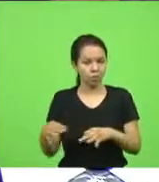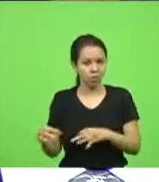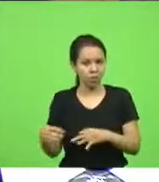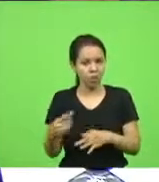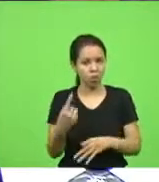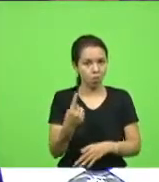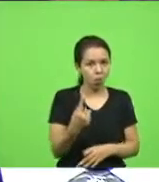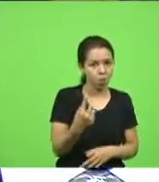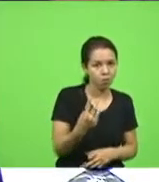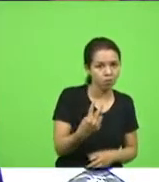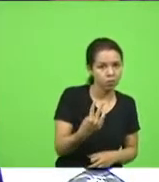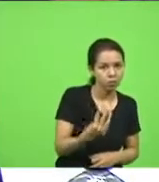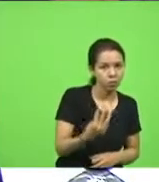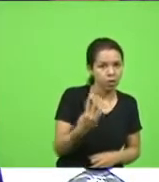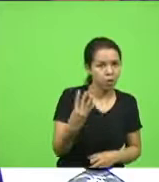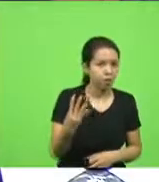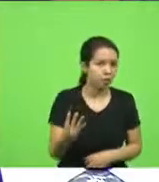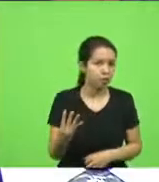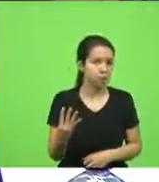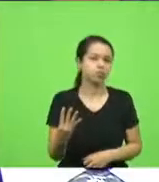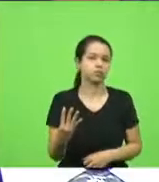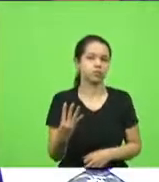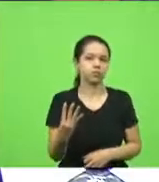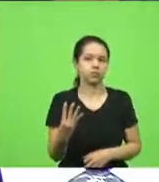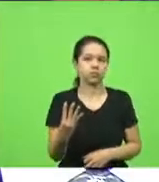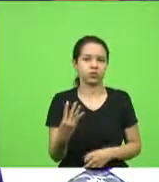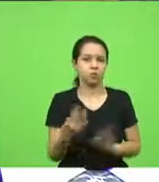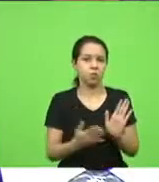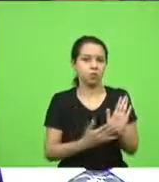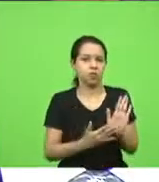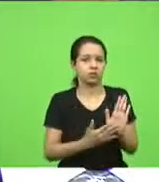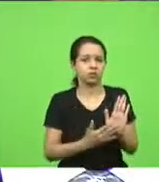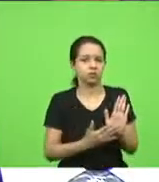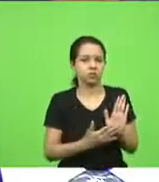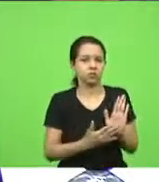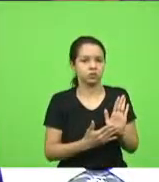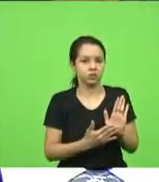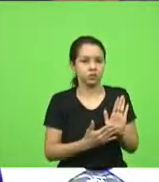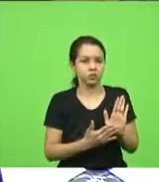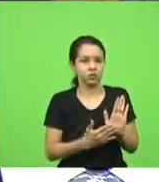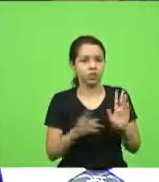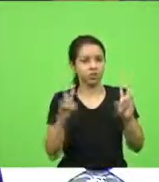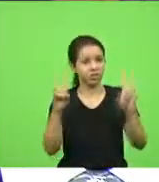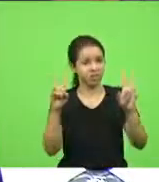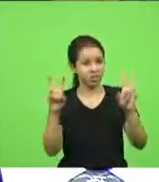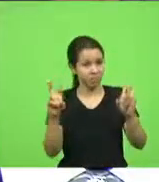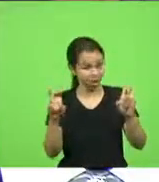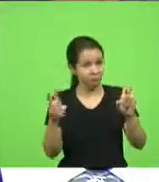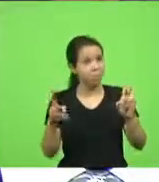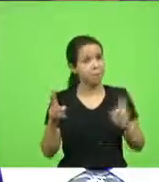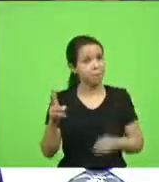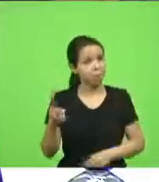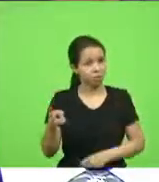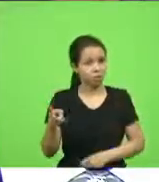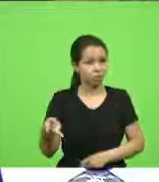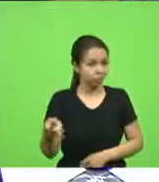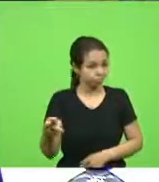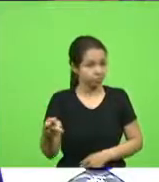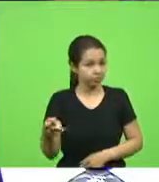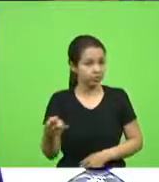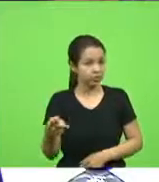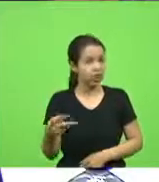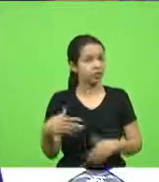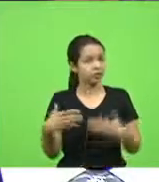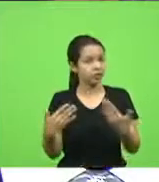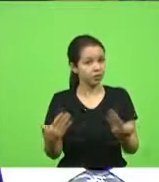três, quatro. Quatro proposições na mesma temática. Então, a Agência Nacional de